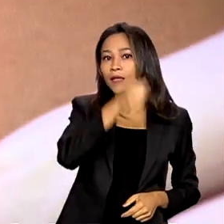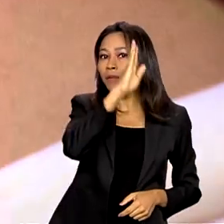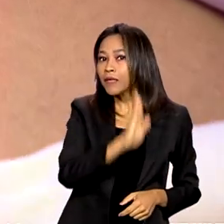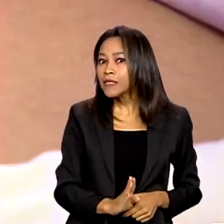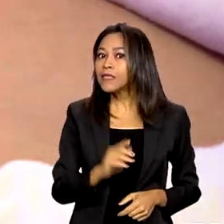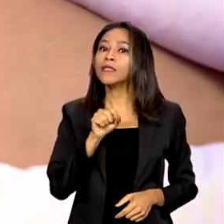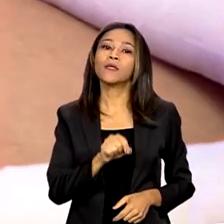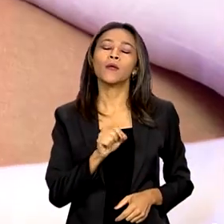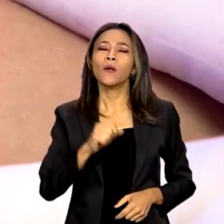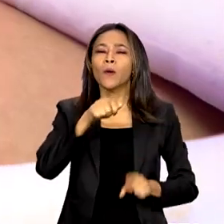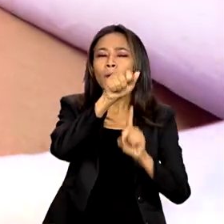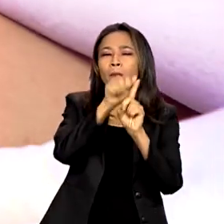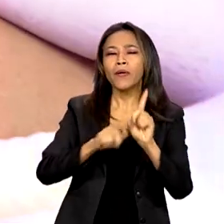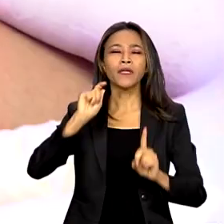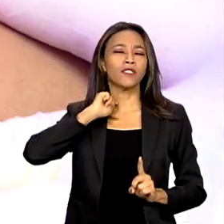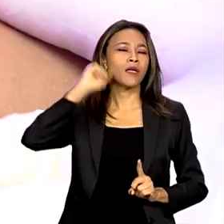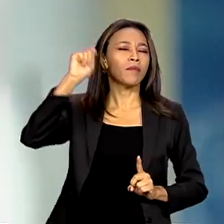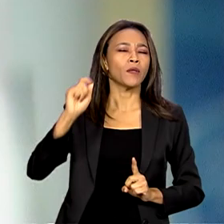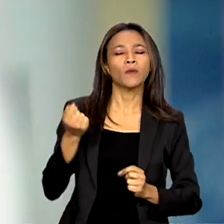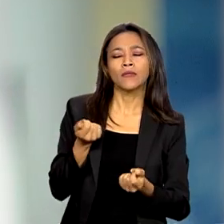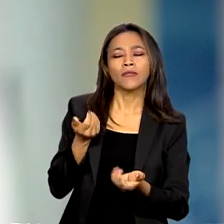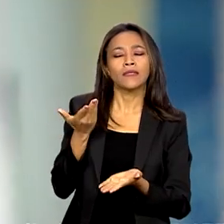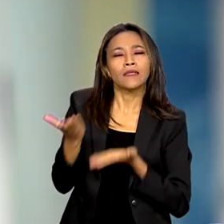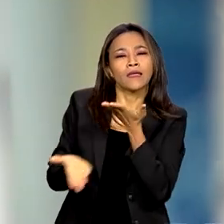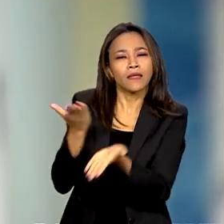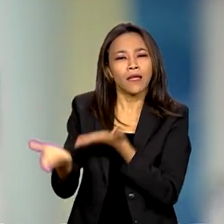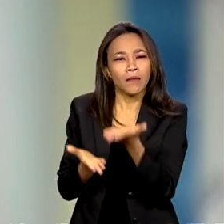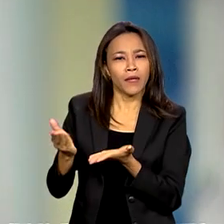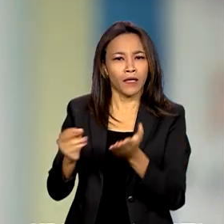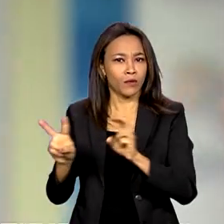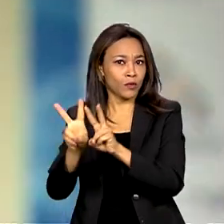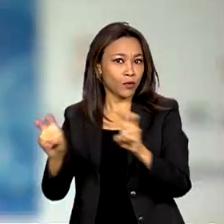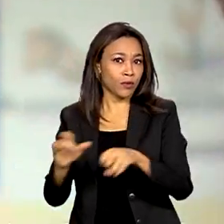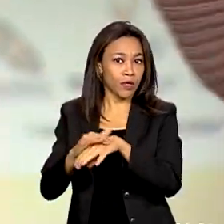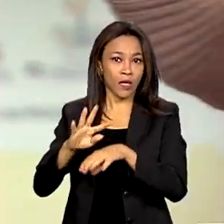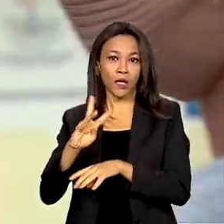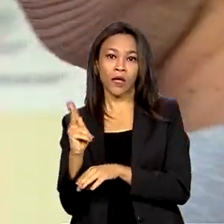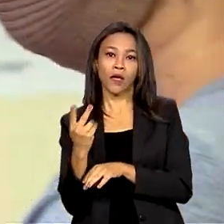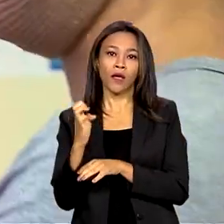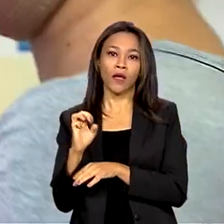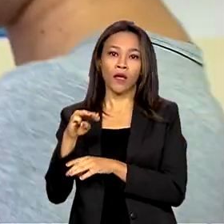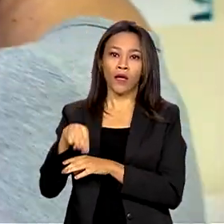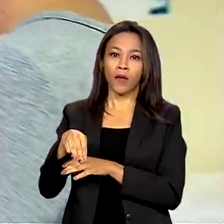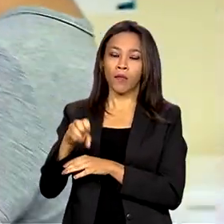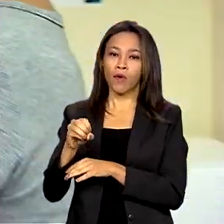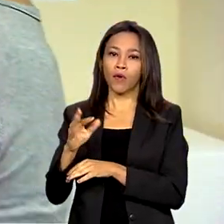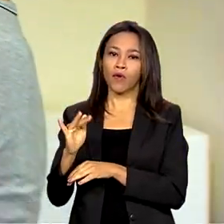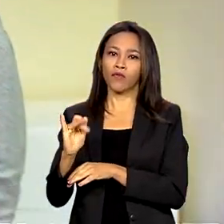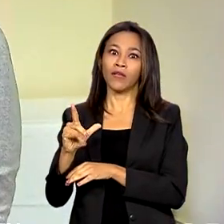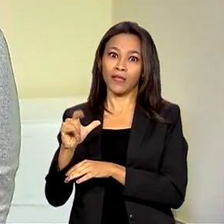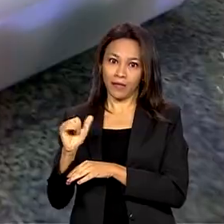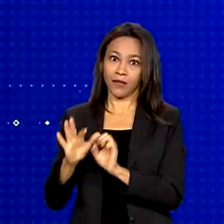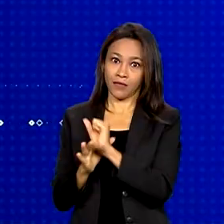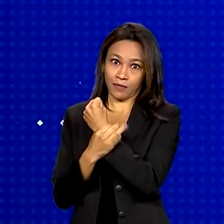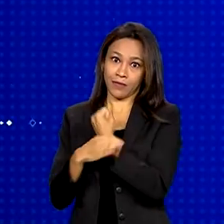de abril marca a importância do tratamento contra a hemofilia, atendimento que é assegurado pelo SUS.